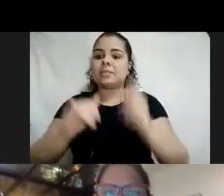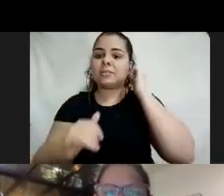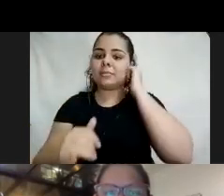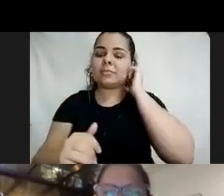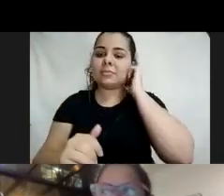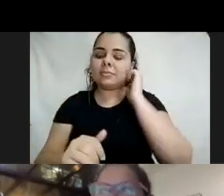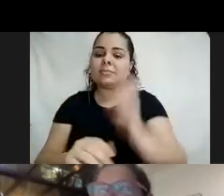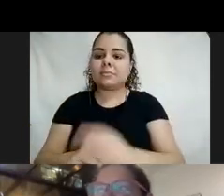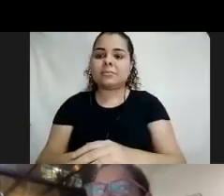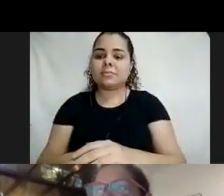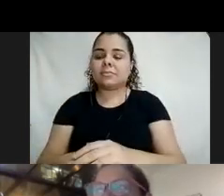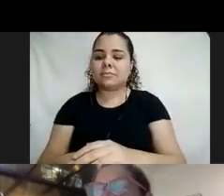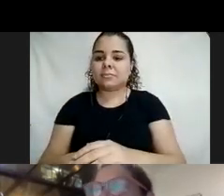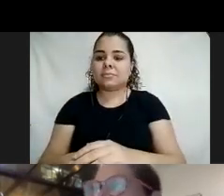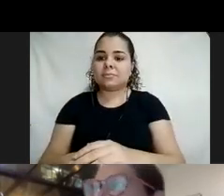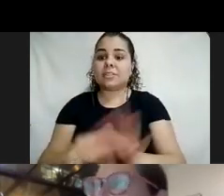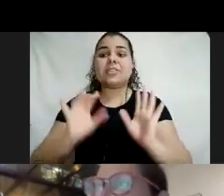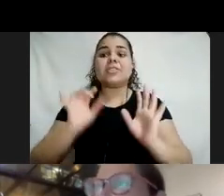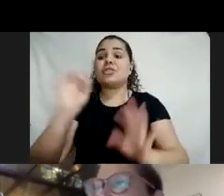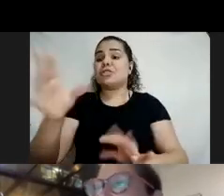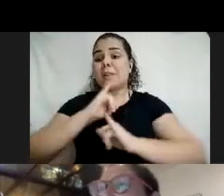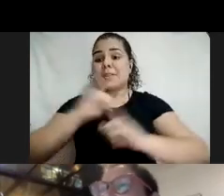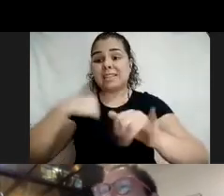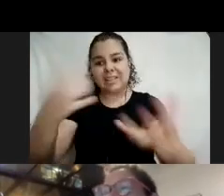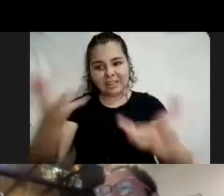Não, é só para te dizer que eu quero. Opa!